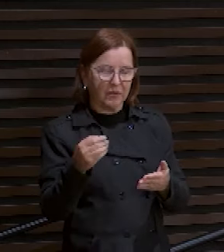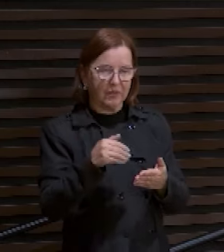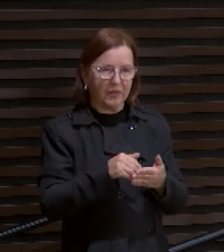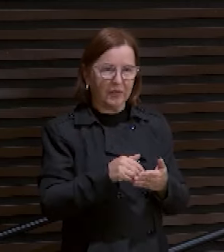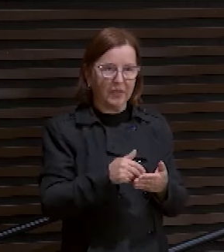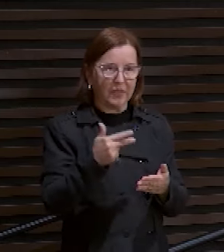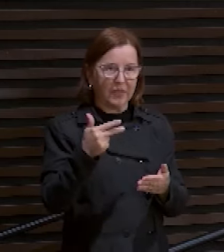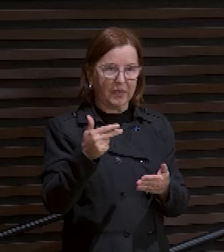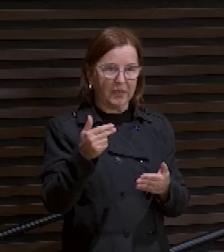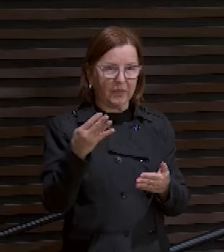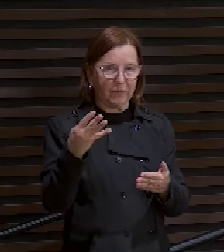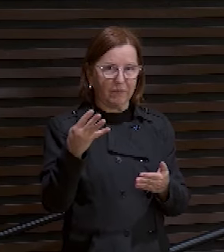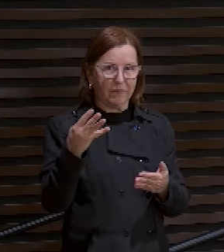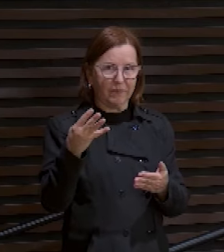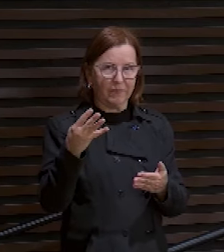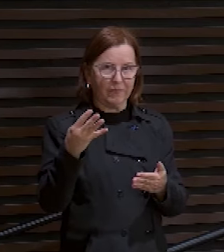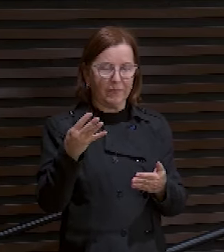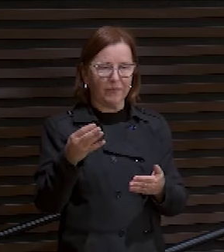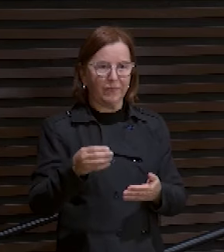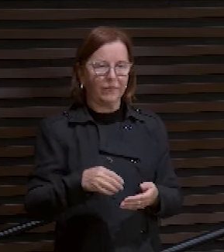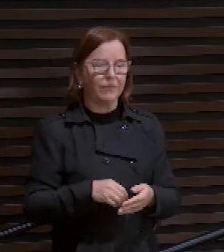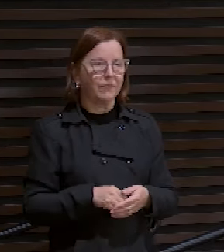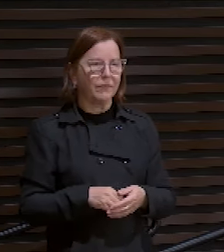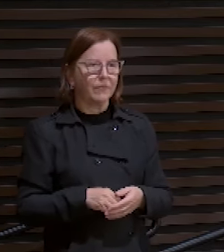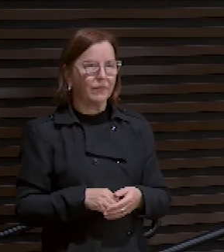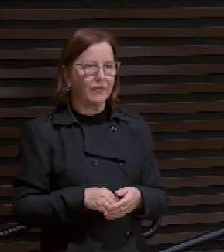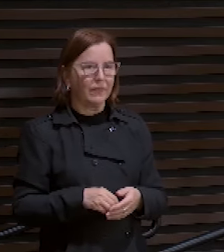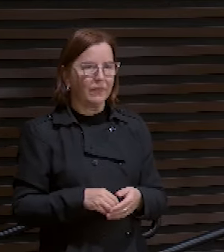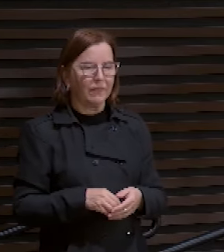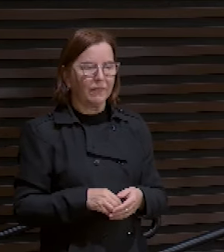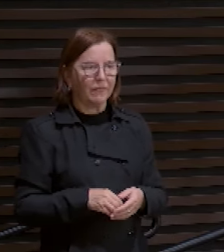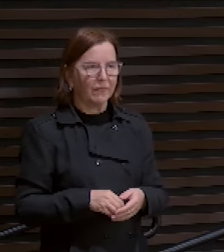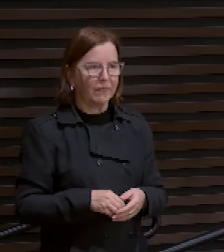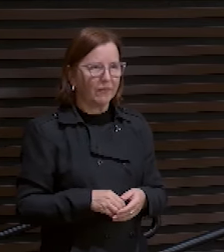Marcos 14. 32 a 34.